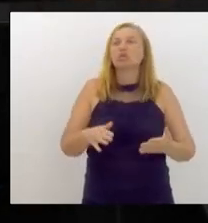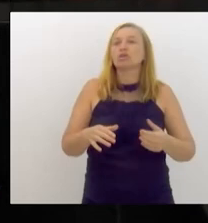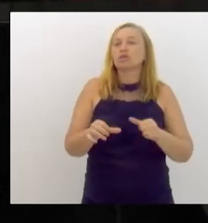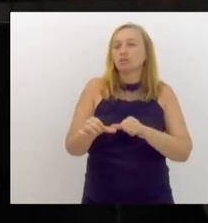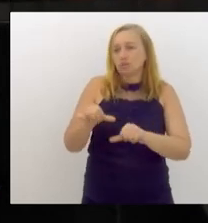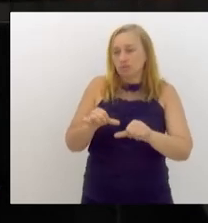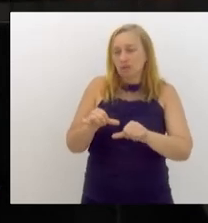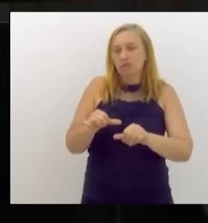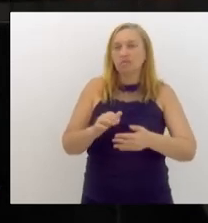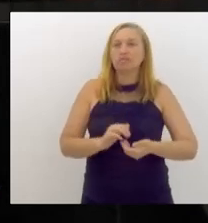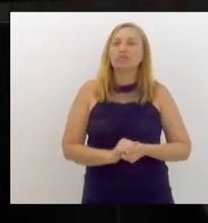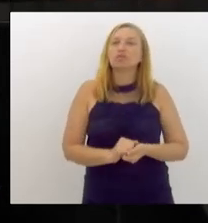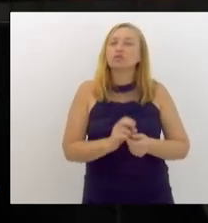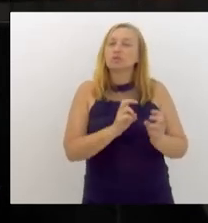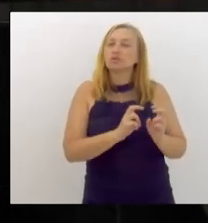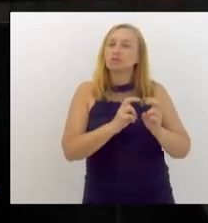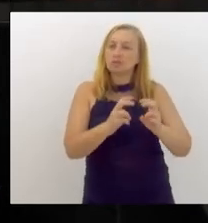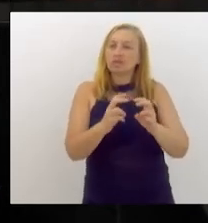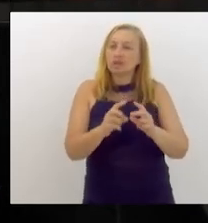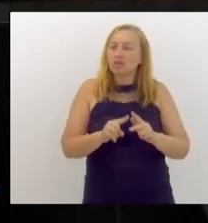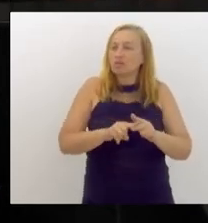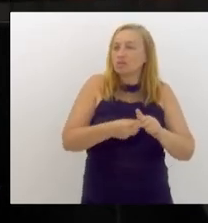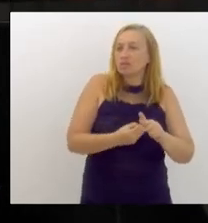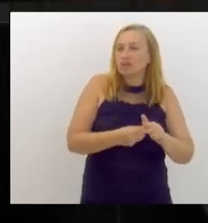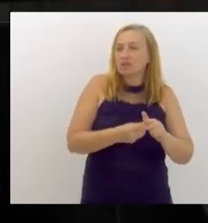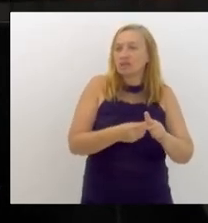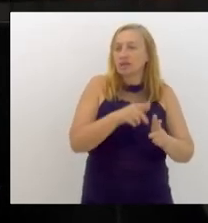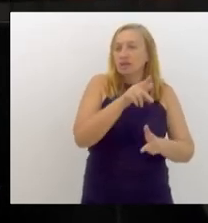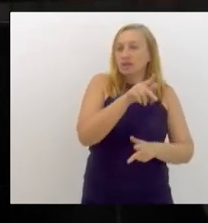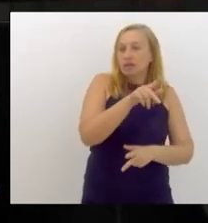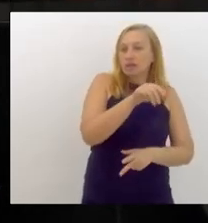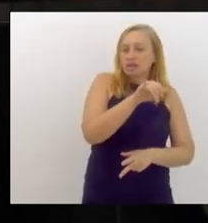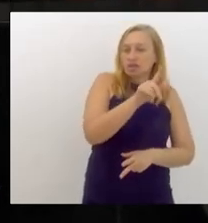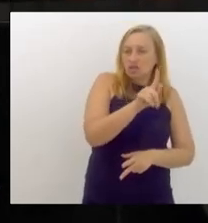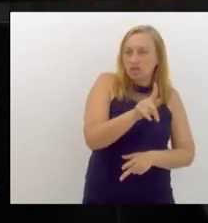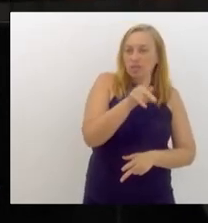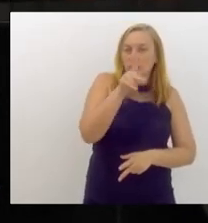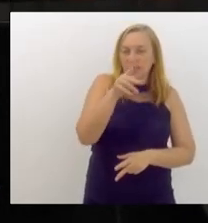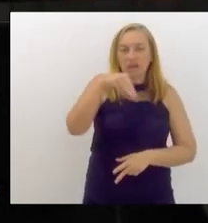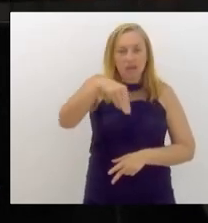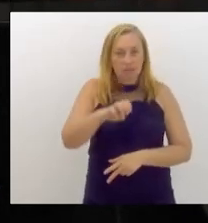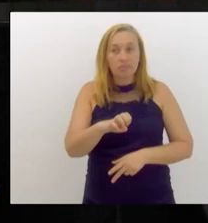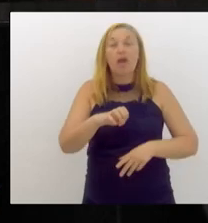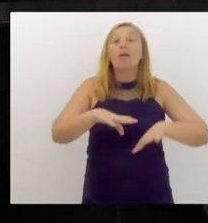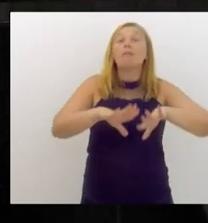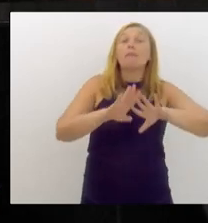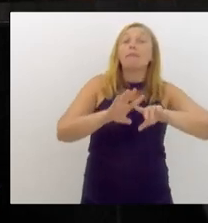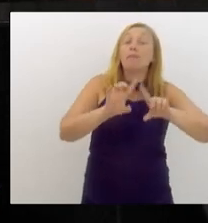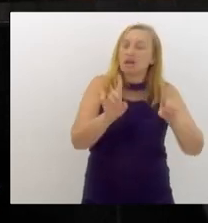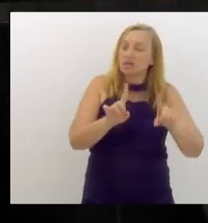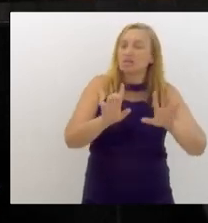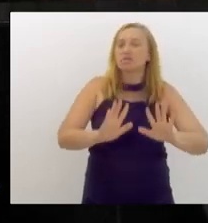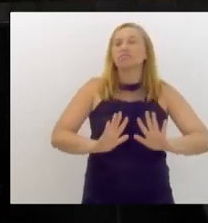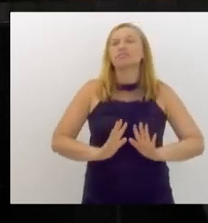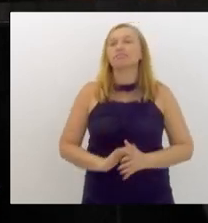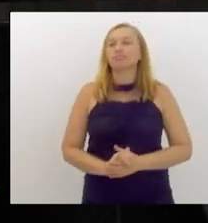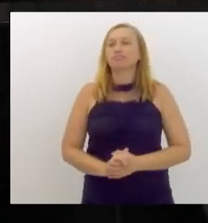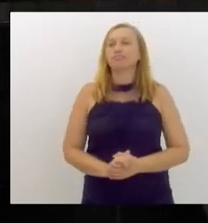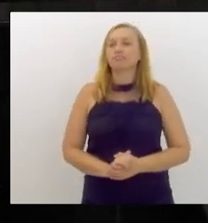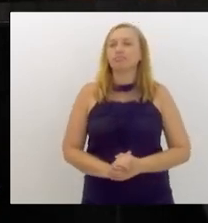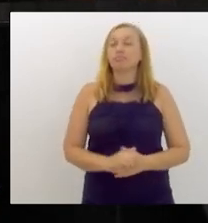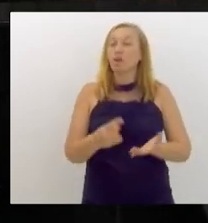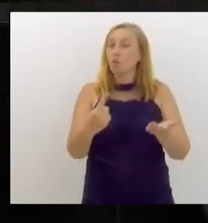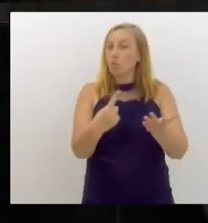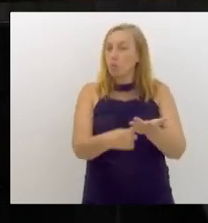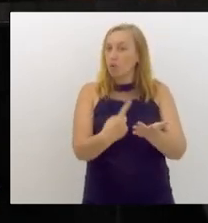concessão do trem é reajustado, não é pelo IPCA, é pelo IGPM. Bom, mas, dito isso, ele fez um